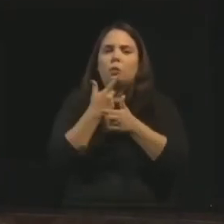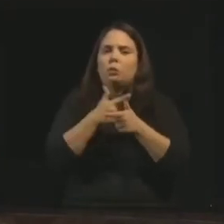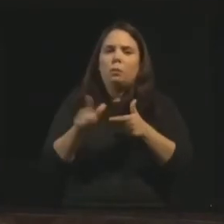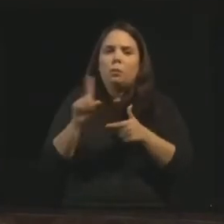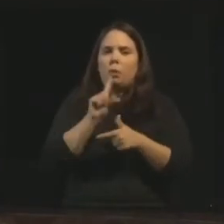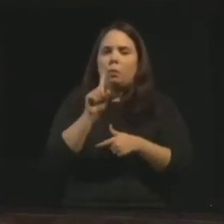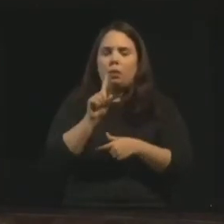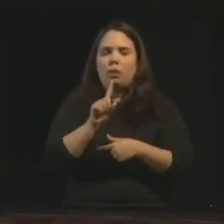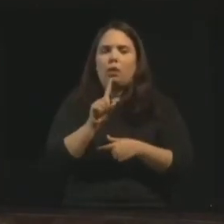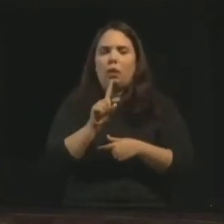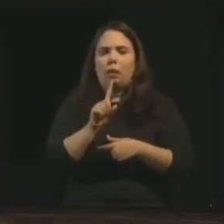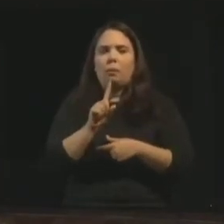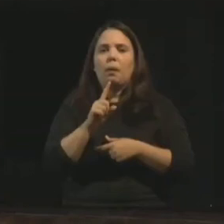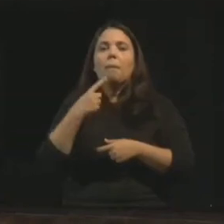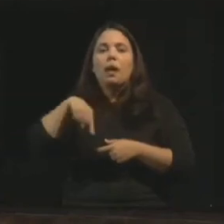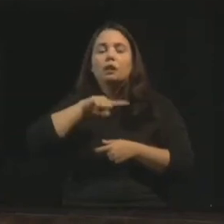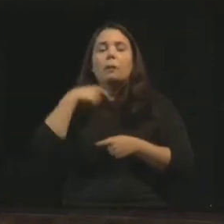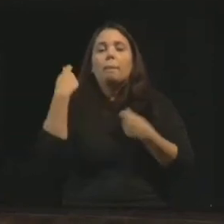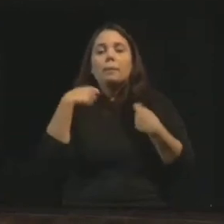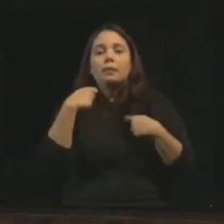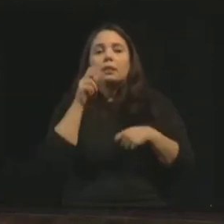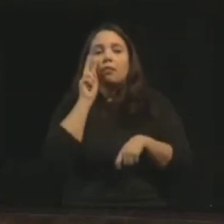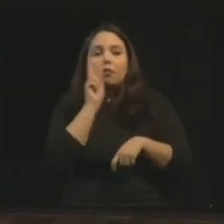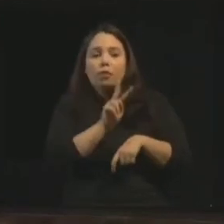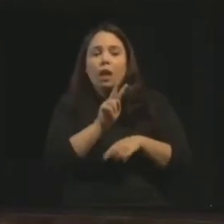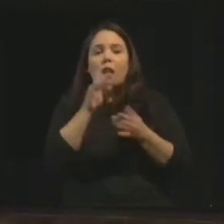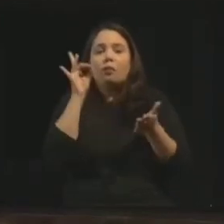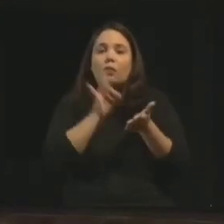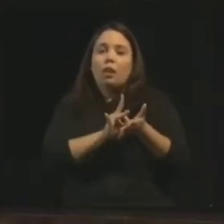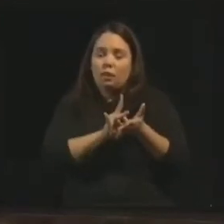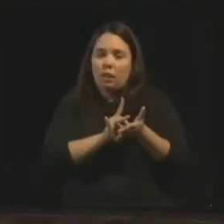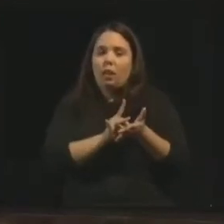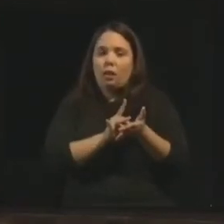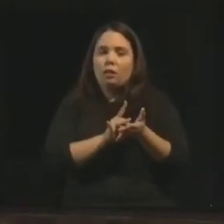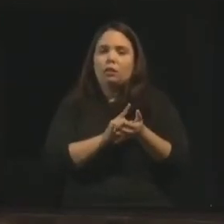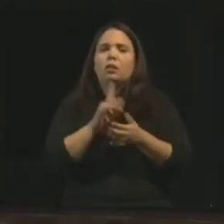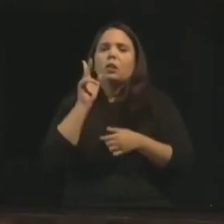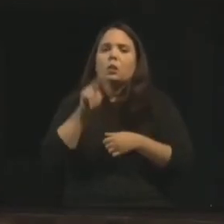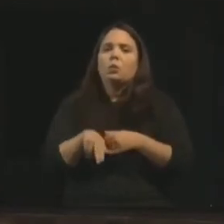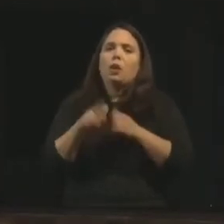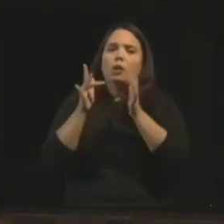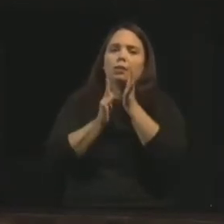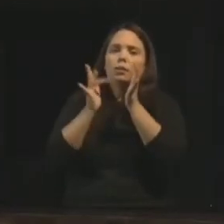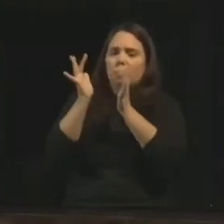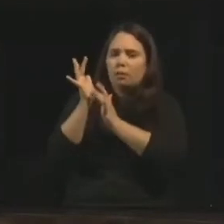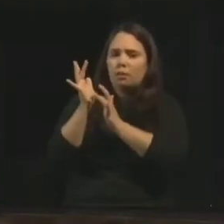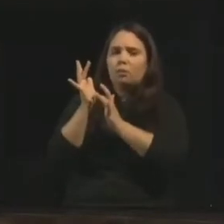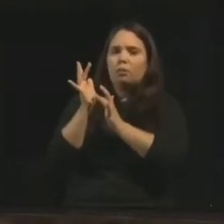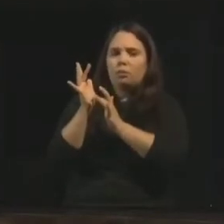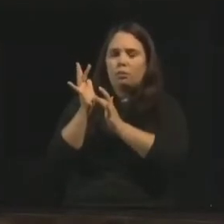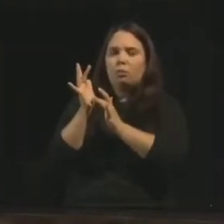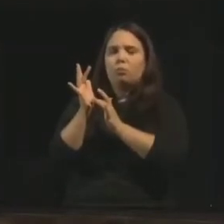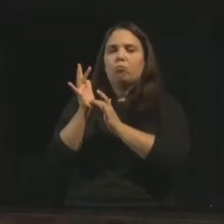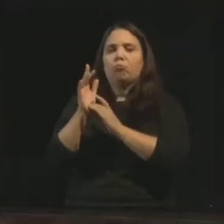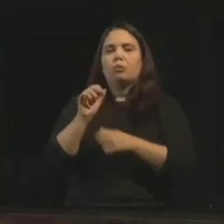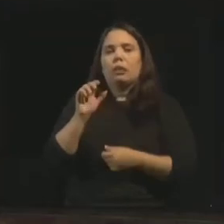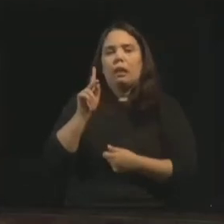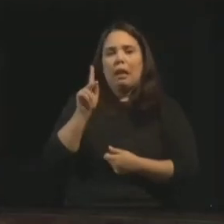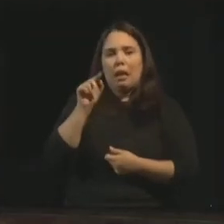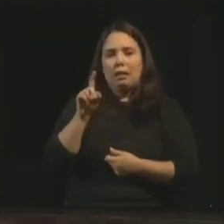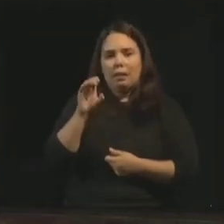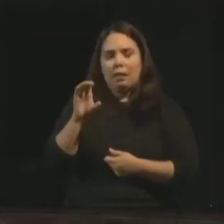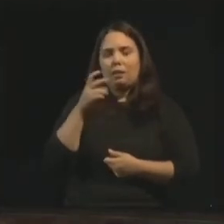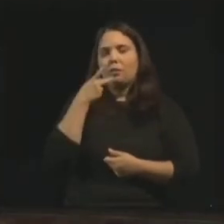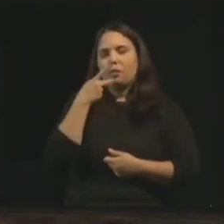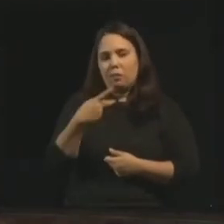A gente também tem que ter essa lucidez. O próprio Cristo, o médium de Deus, como dizia Allan Kardec, e também Eurípides Bassanufo dizia,